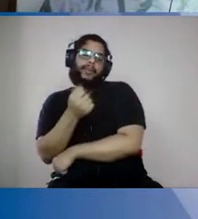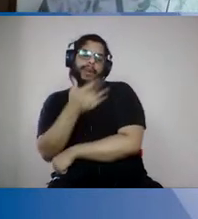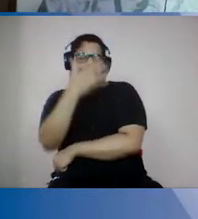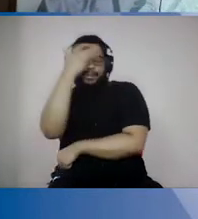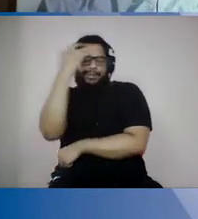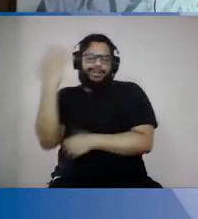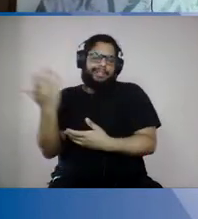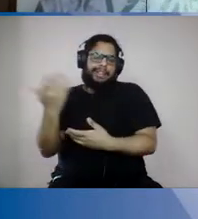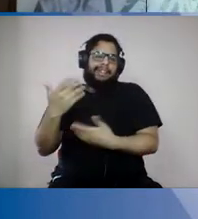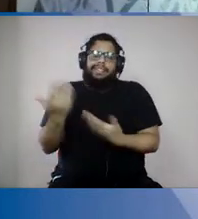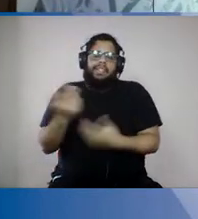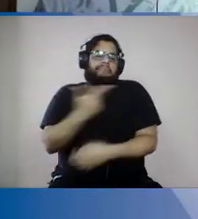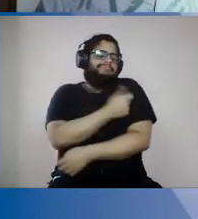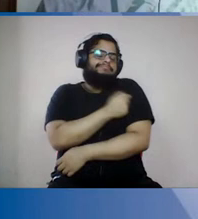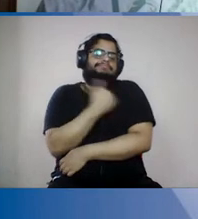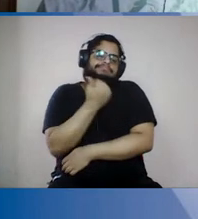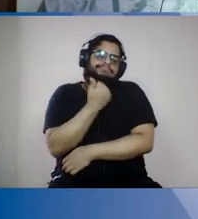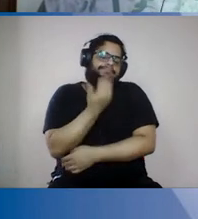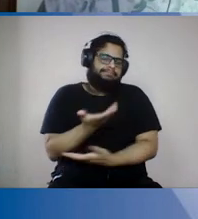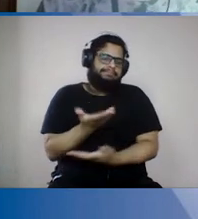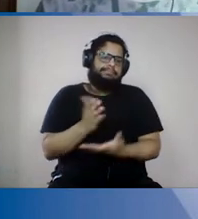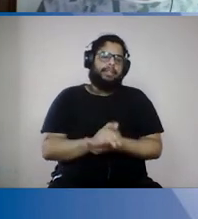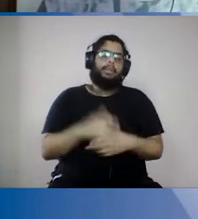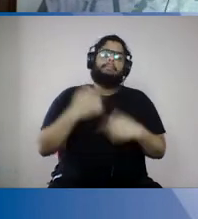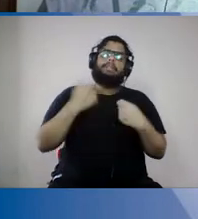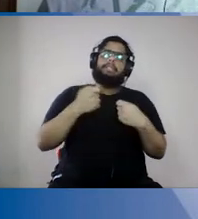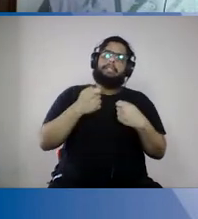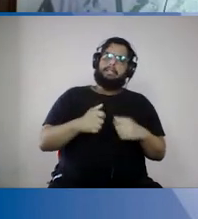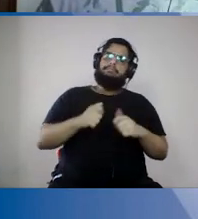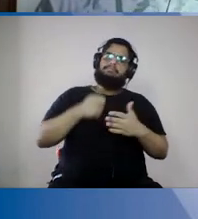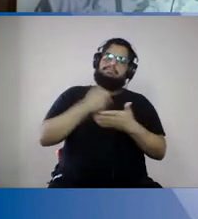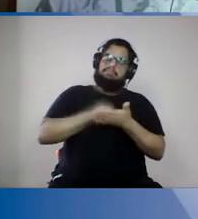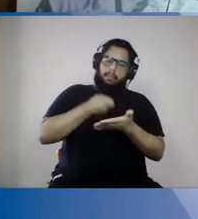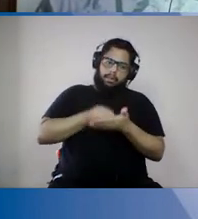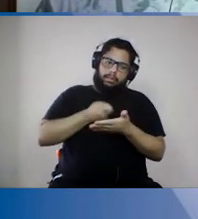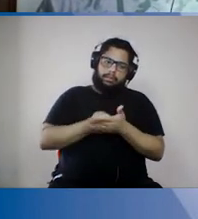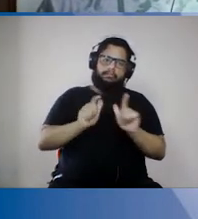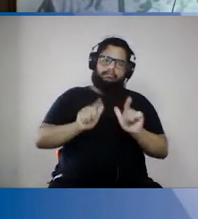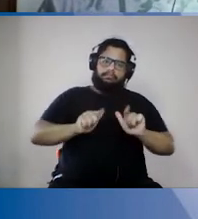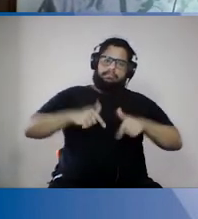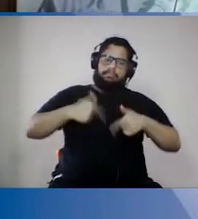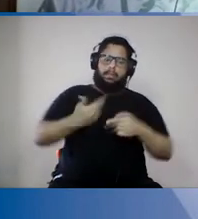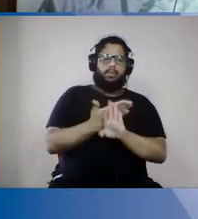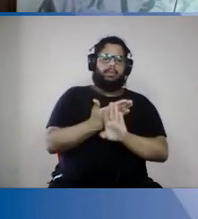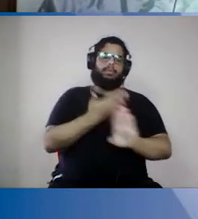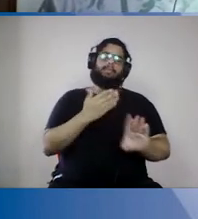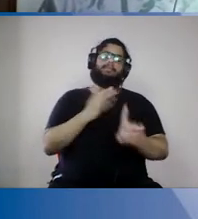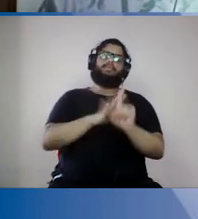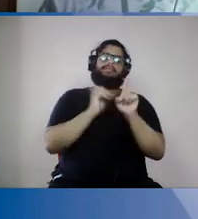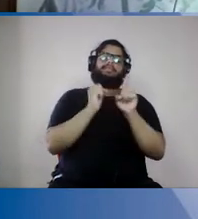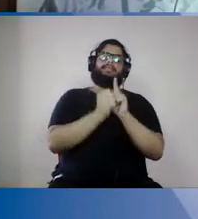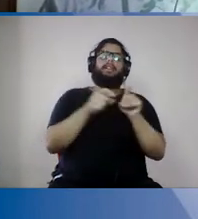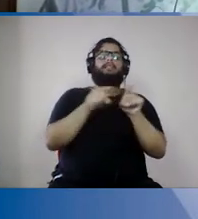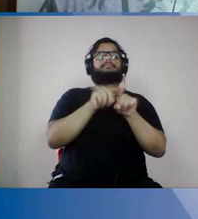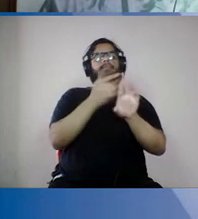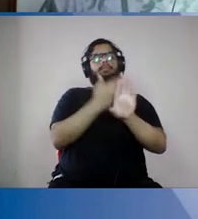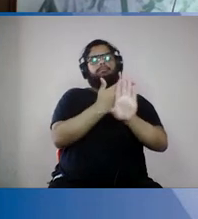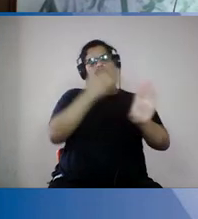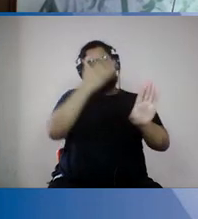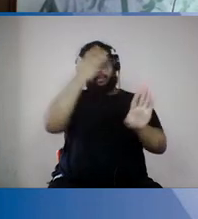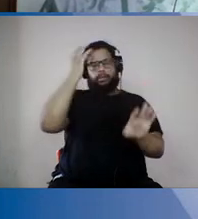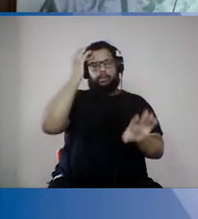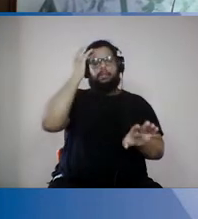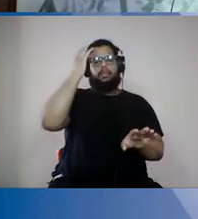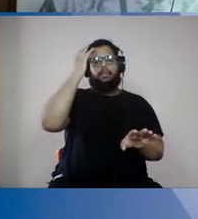vacina em controlar. Então, nós temos que insistir muito ainda no isolamento social, no distanciamento físico entre as